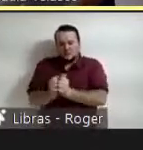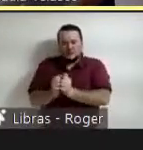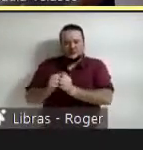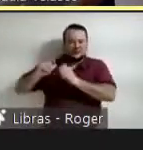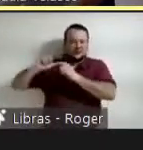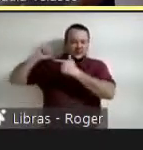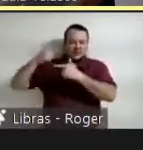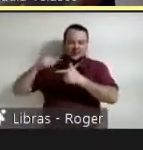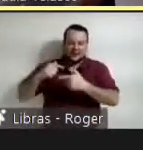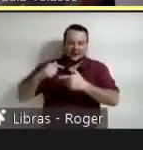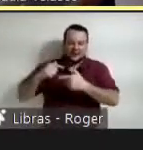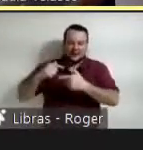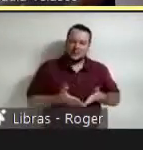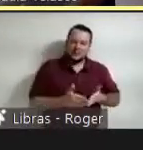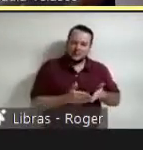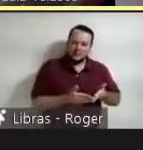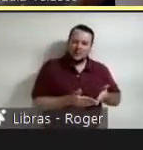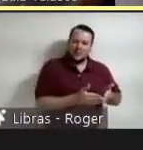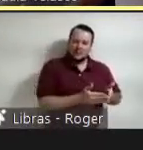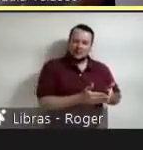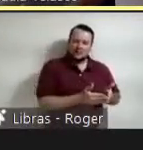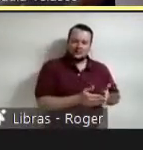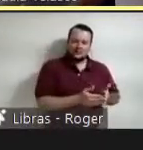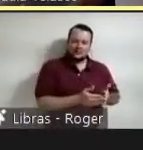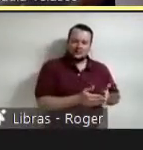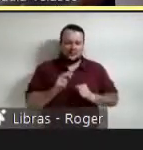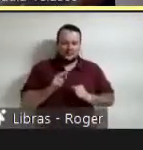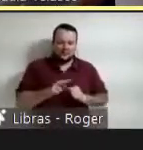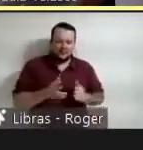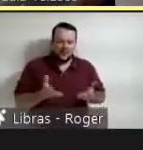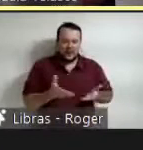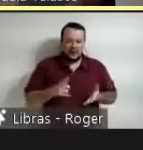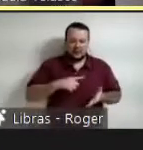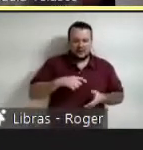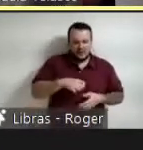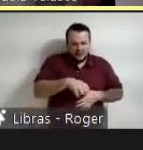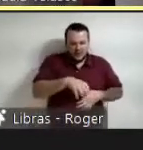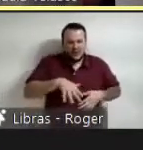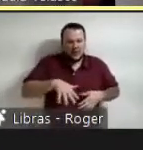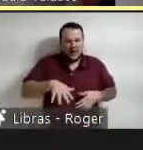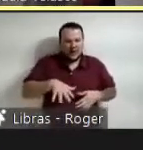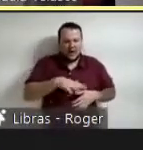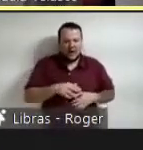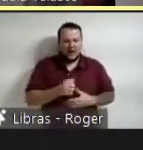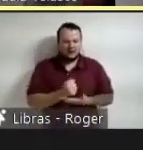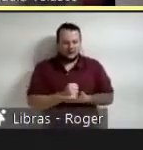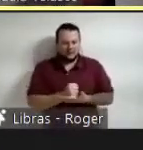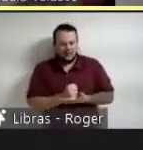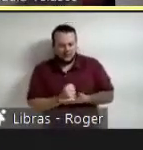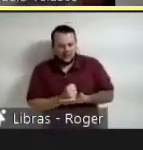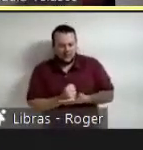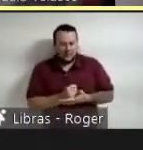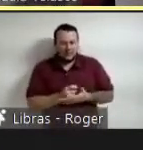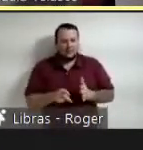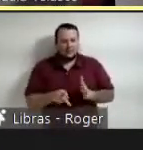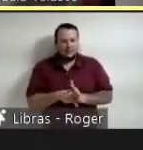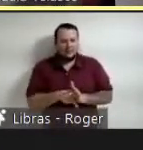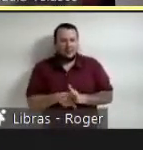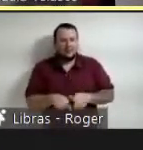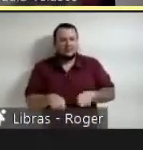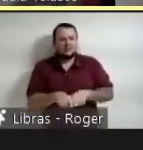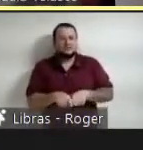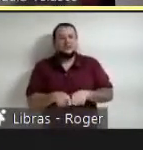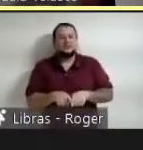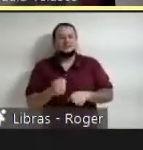envolvente possibilita um espaço acústicamente controlado e, a sua vez, construye uma nova imagem para a fachada